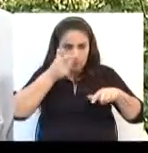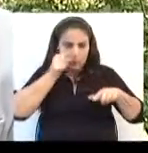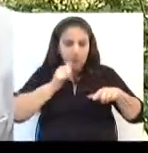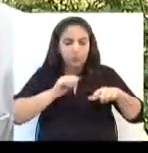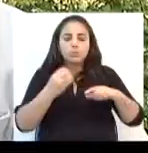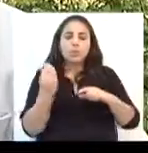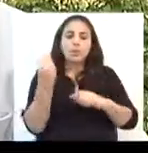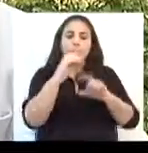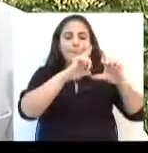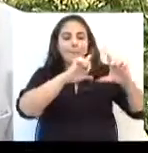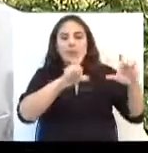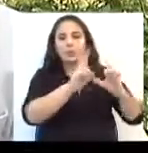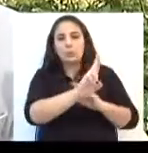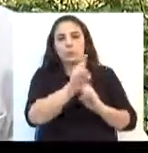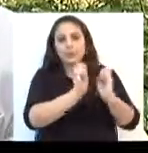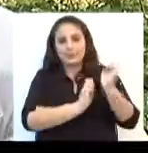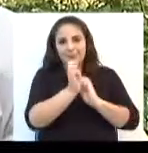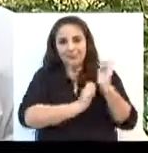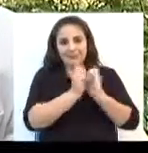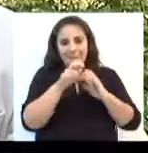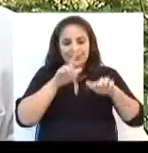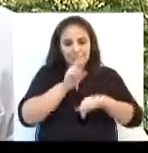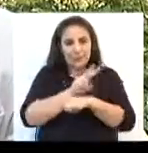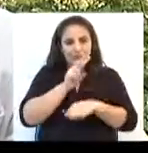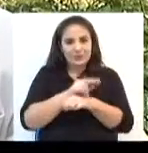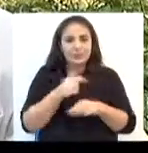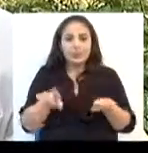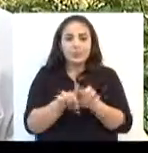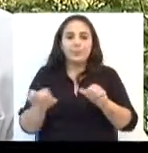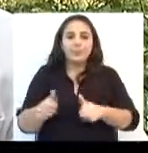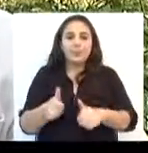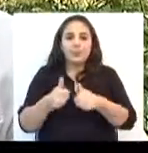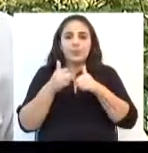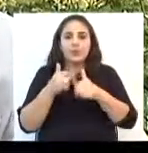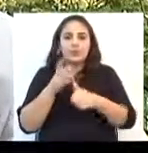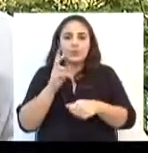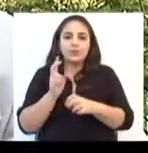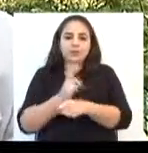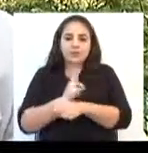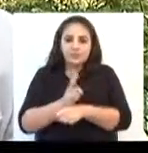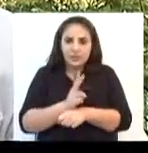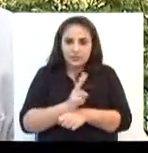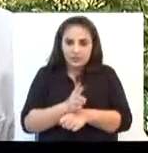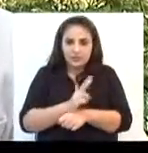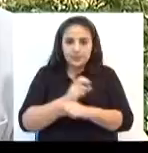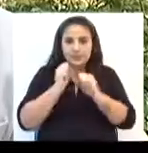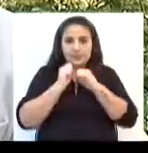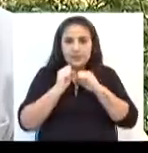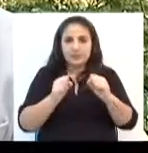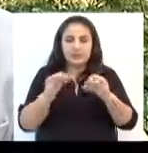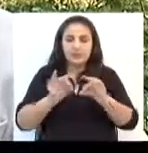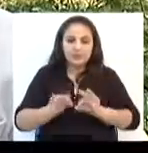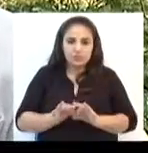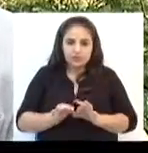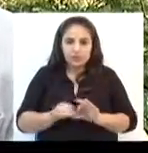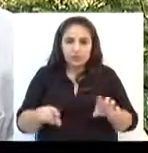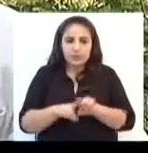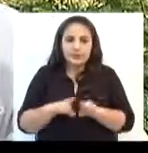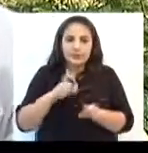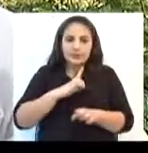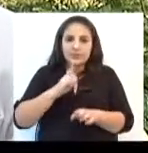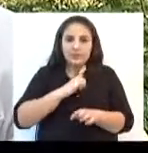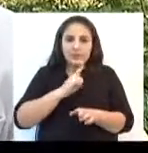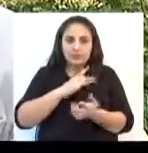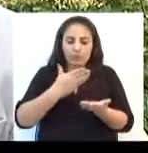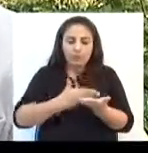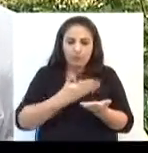entidade, né? As melhorias são direcionadas, são organizadas e fiscalizadas pela Secretaria de Planejamento, onde tem um